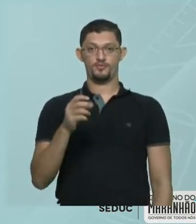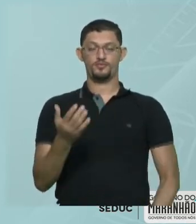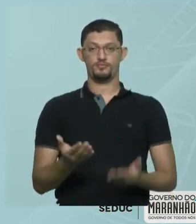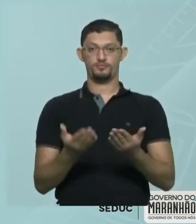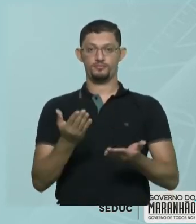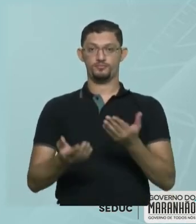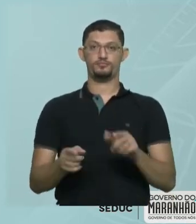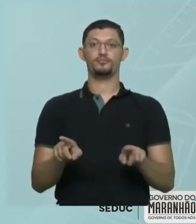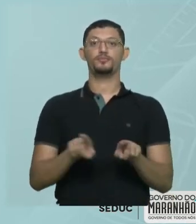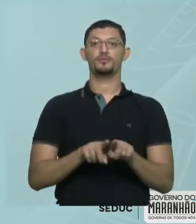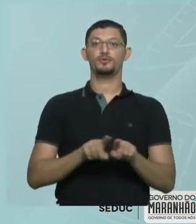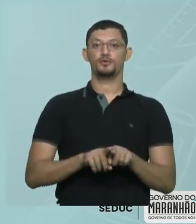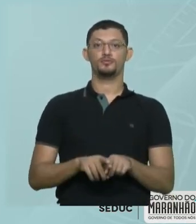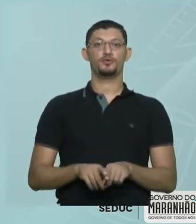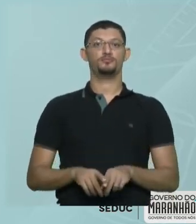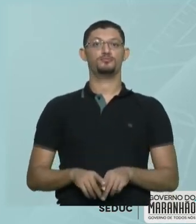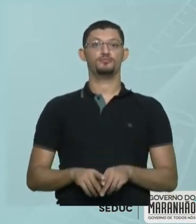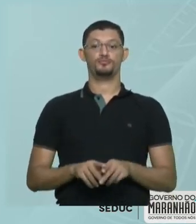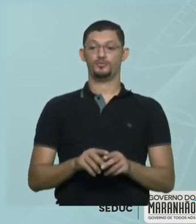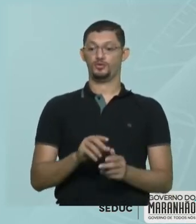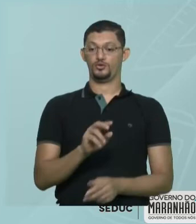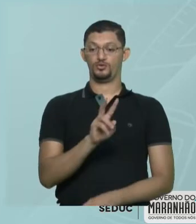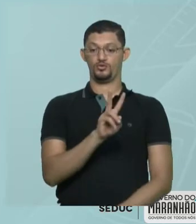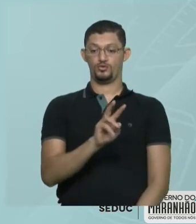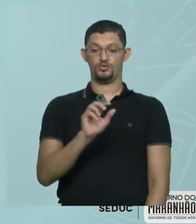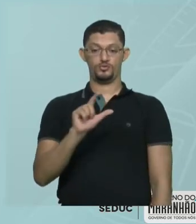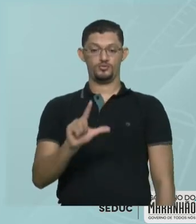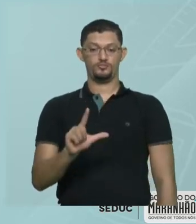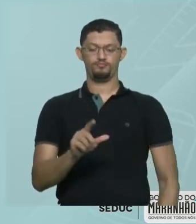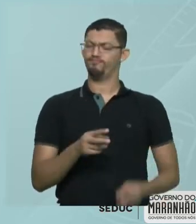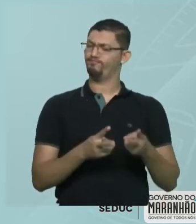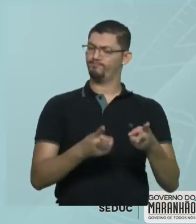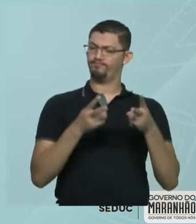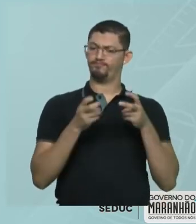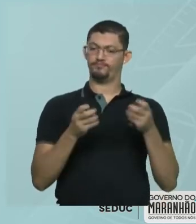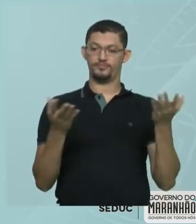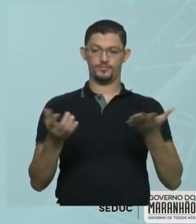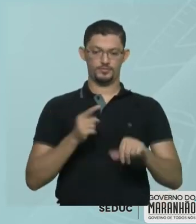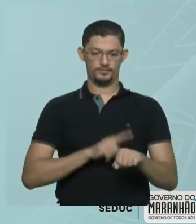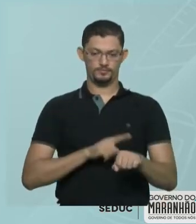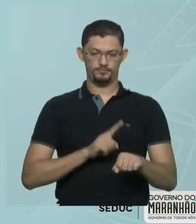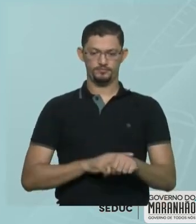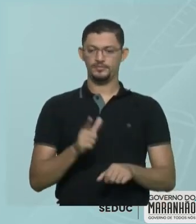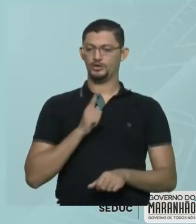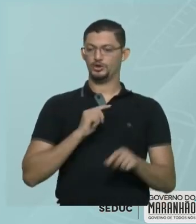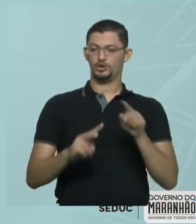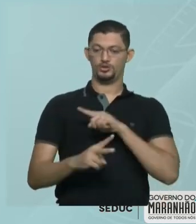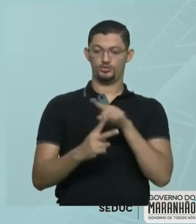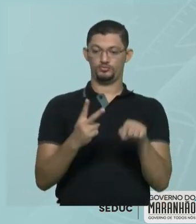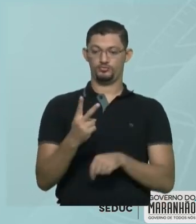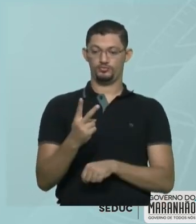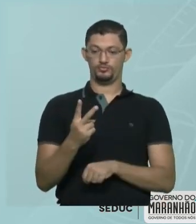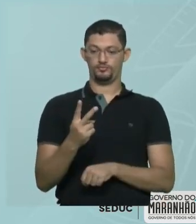me dá também o volume da solução, que é 2 litros. Perceba que nesse momento você tem a